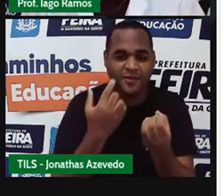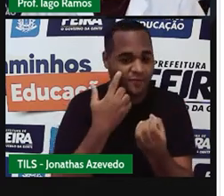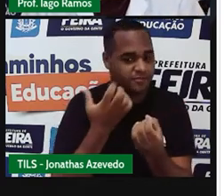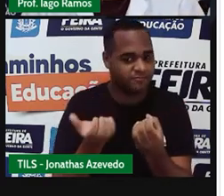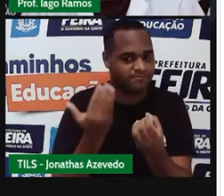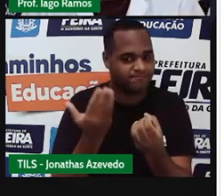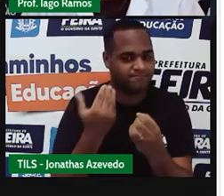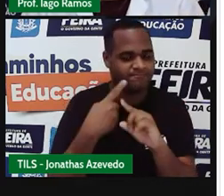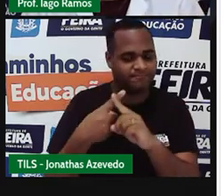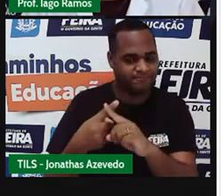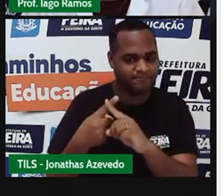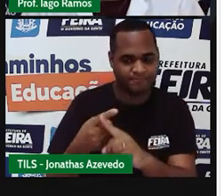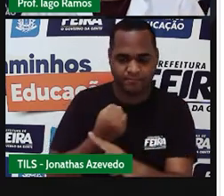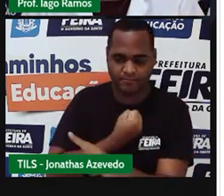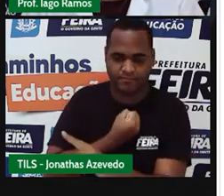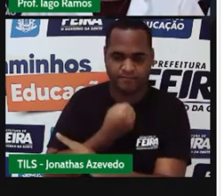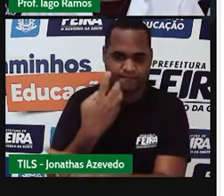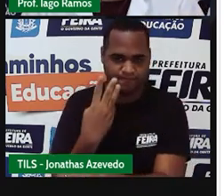multiplicação por 3.